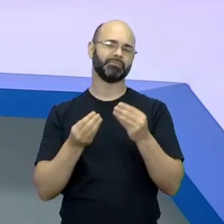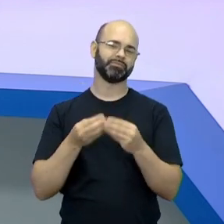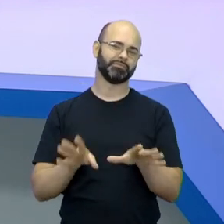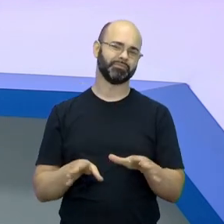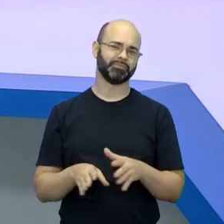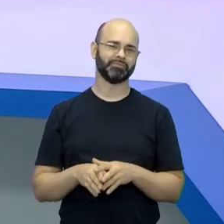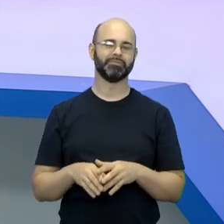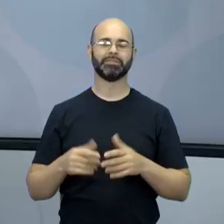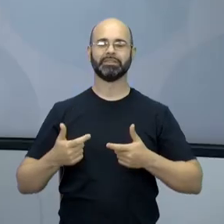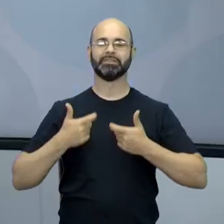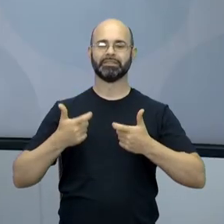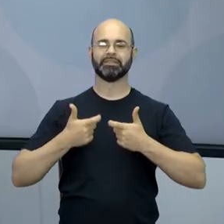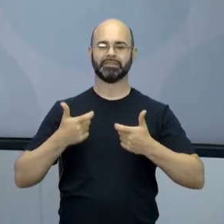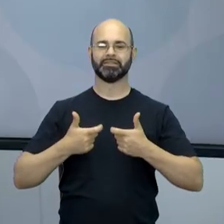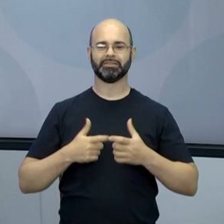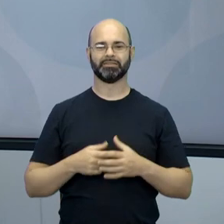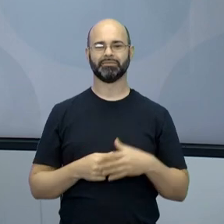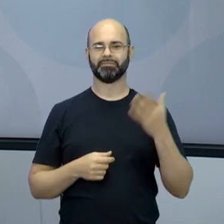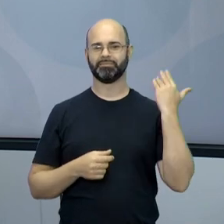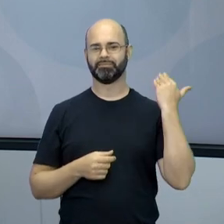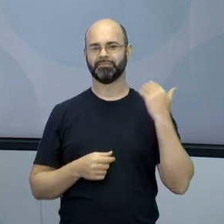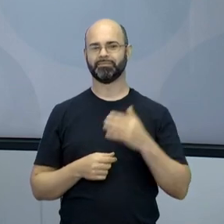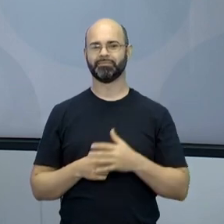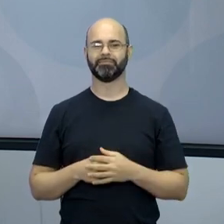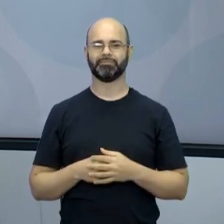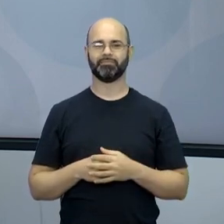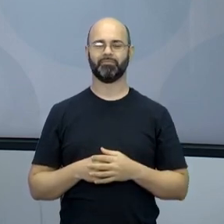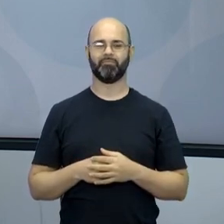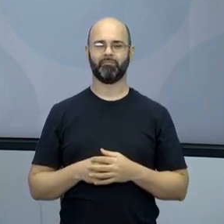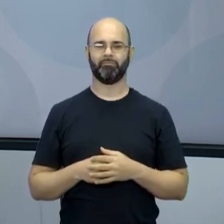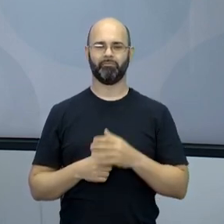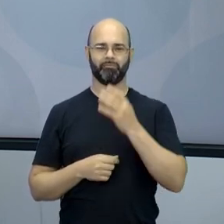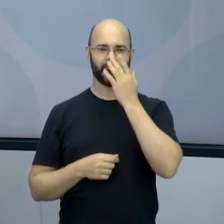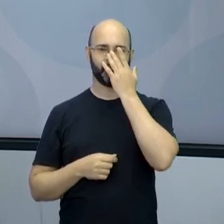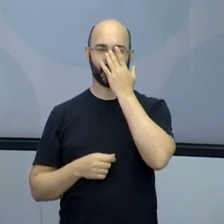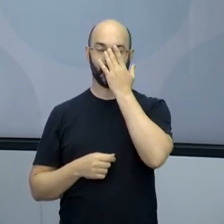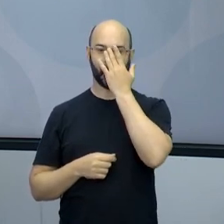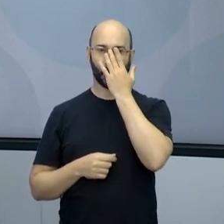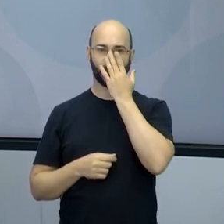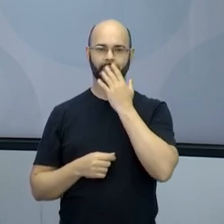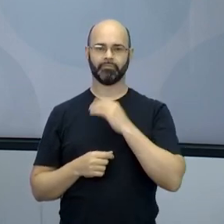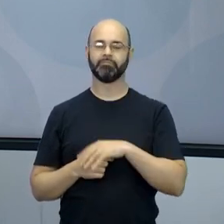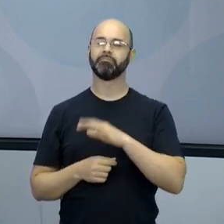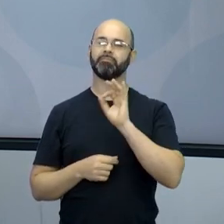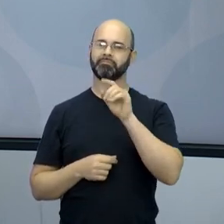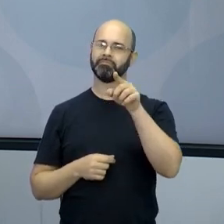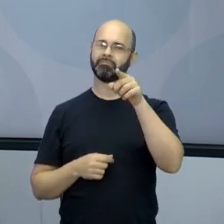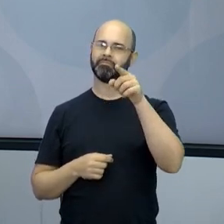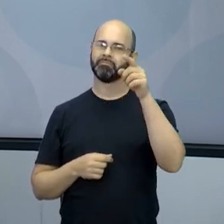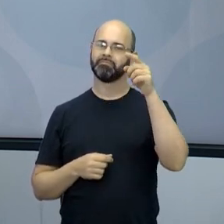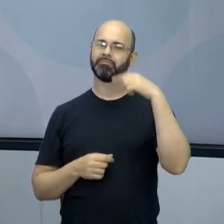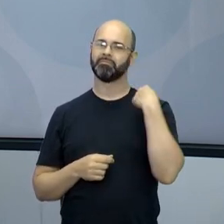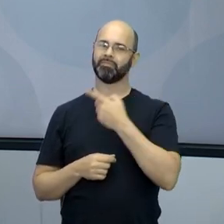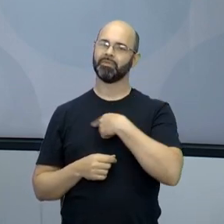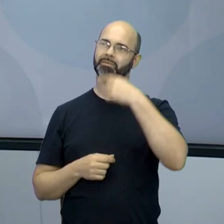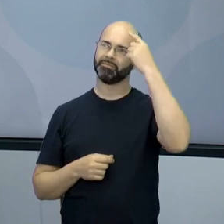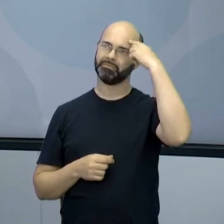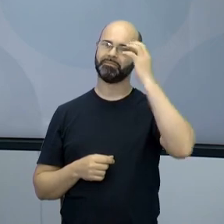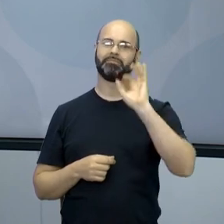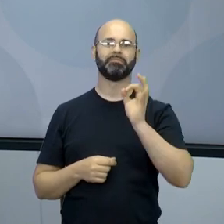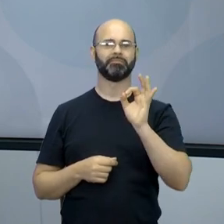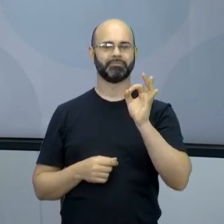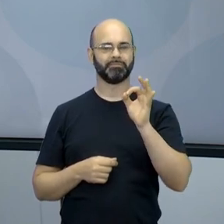Tipo, guerrilhas e tal. Então, mas eu acho legal que... É esse o ponto de vista que a está falando aqui. É